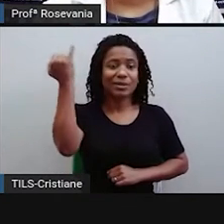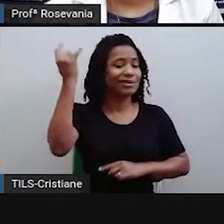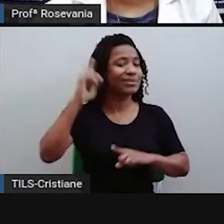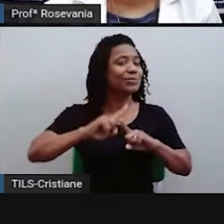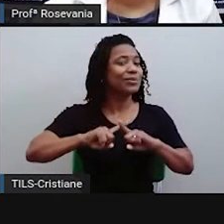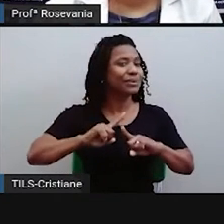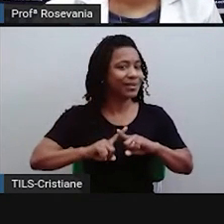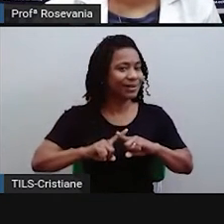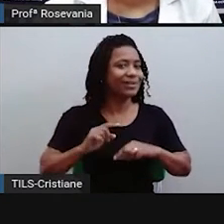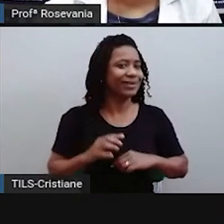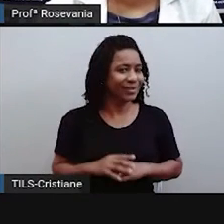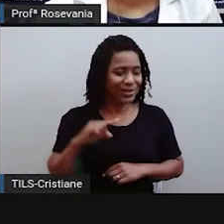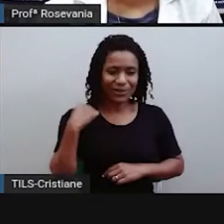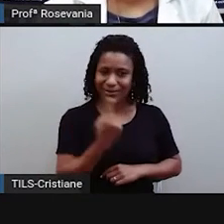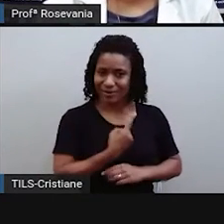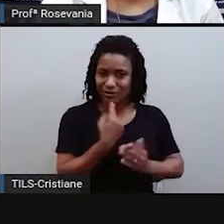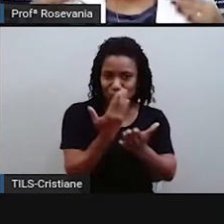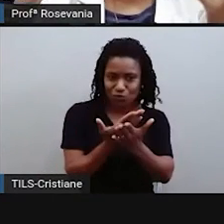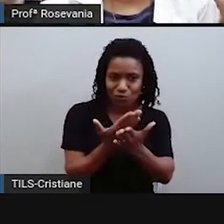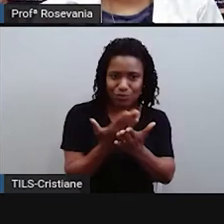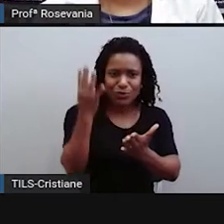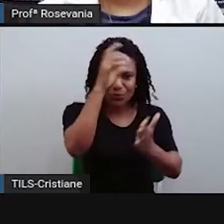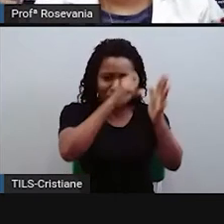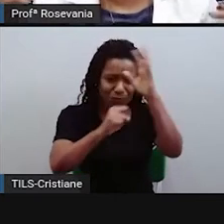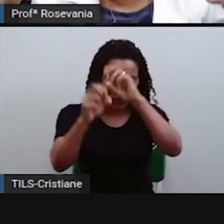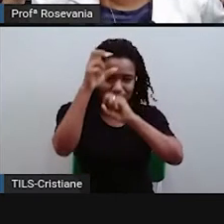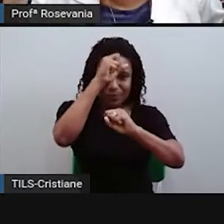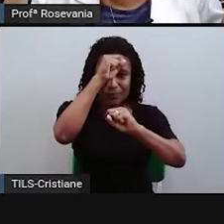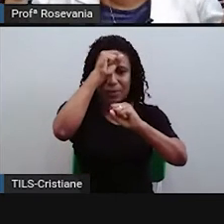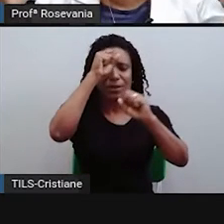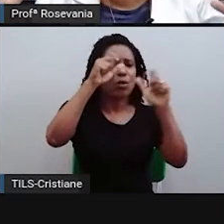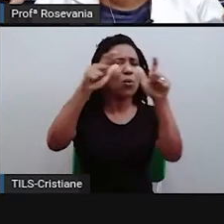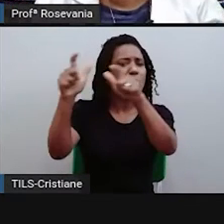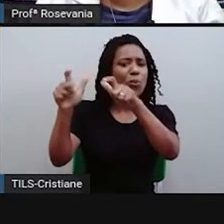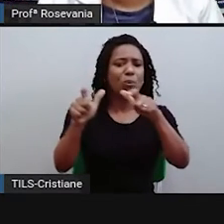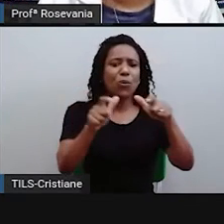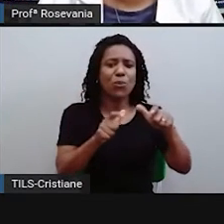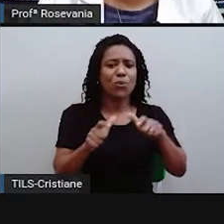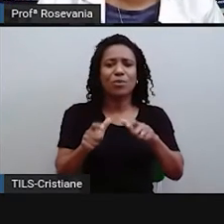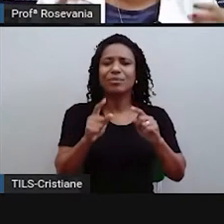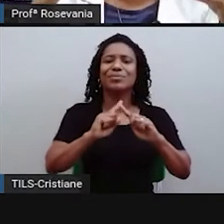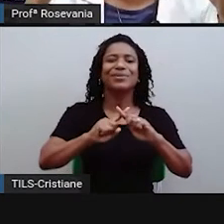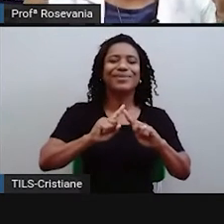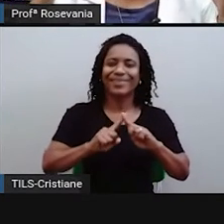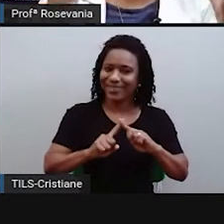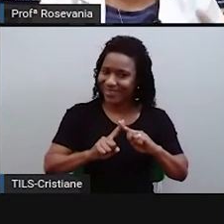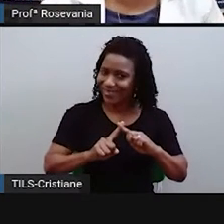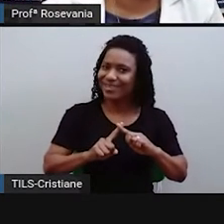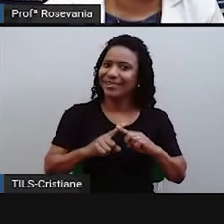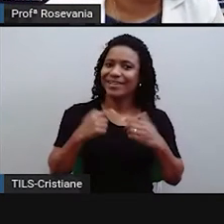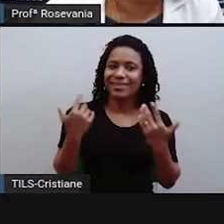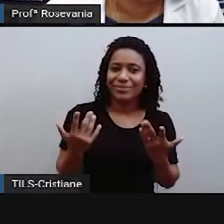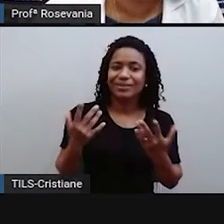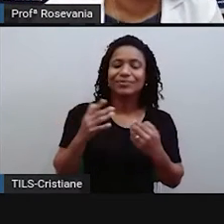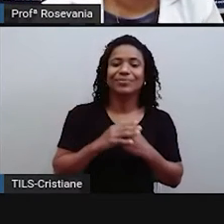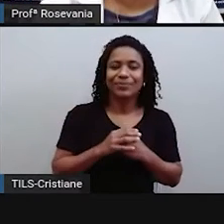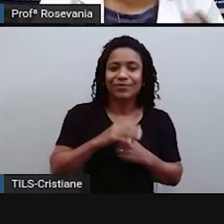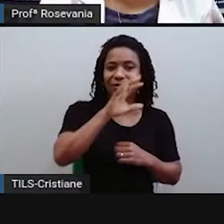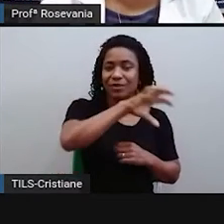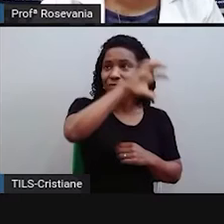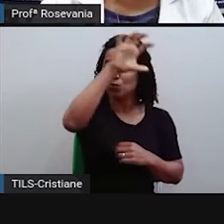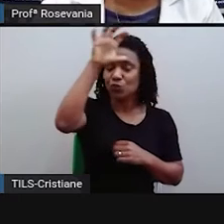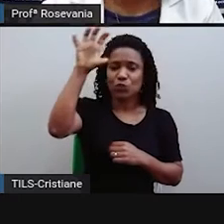gente estudar a regionalização do lugar, justamente pra gente entender um pouco dessas identidades, entender um pouco das